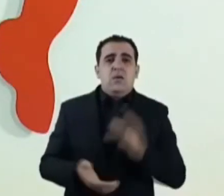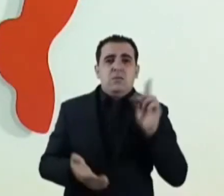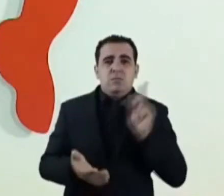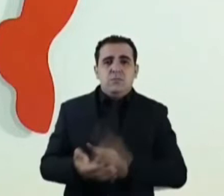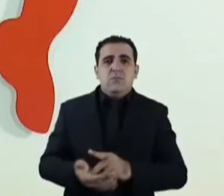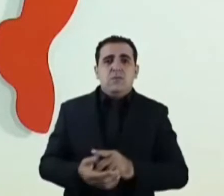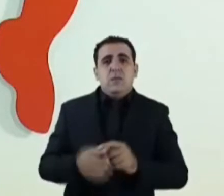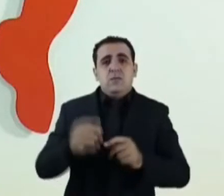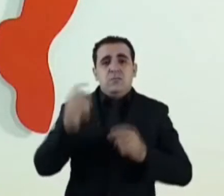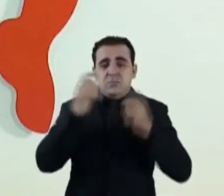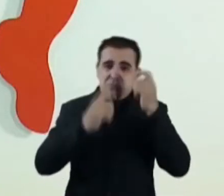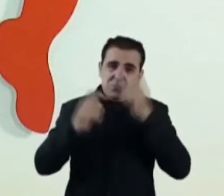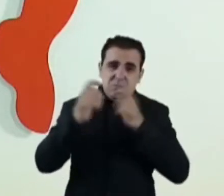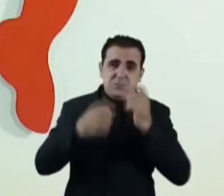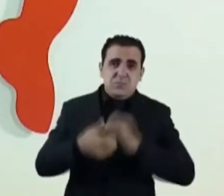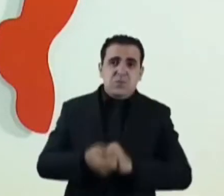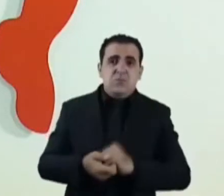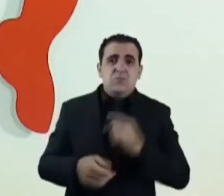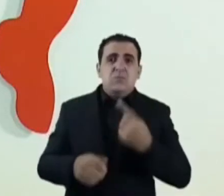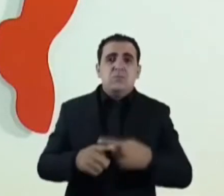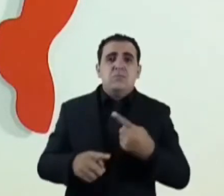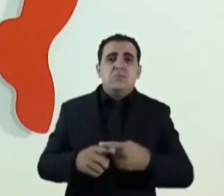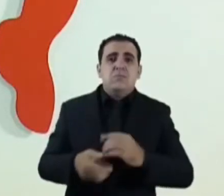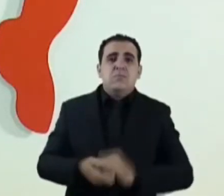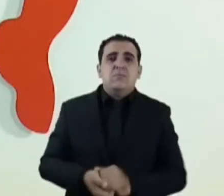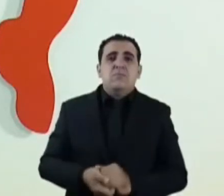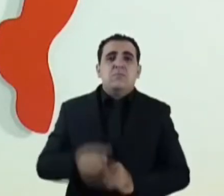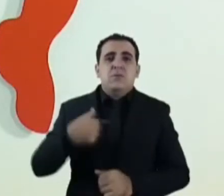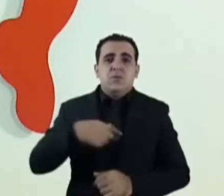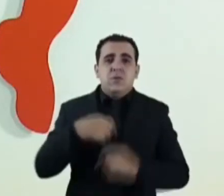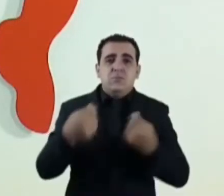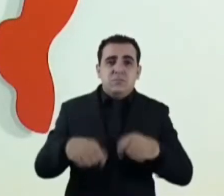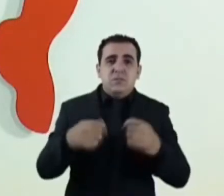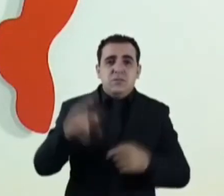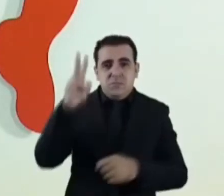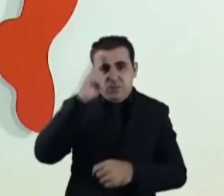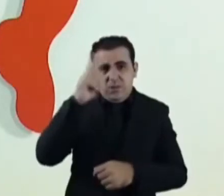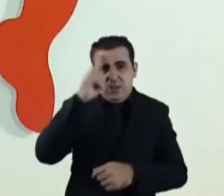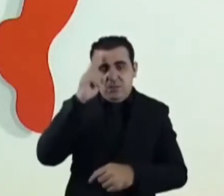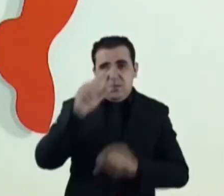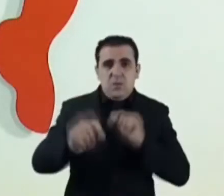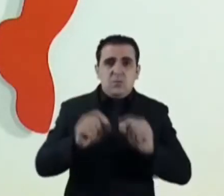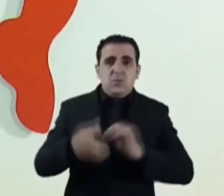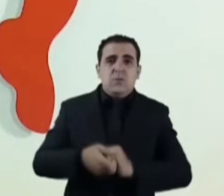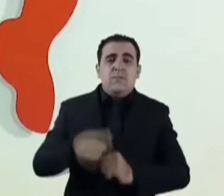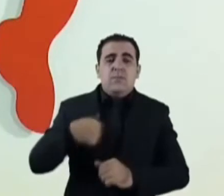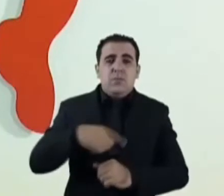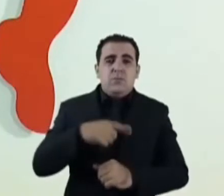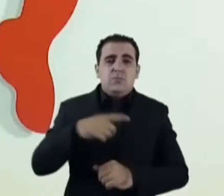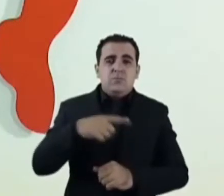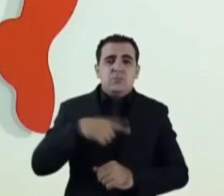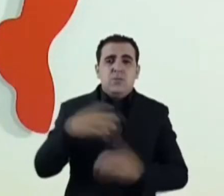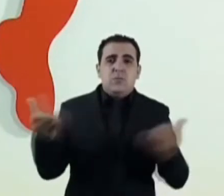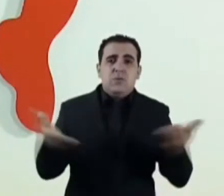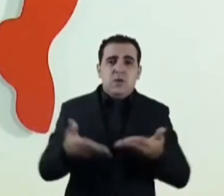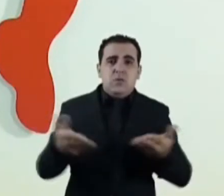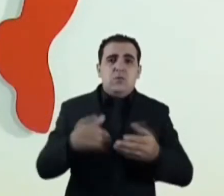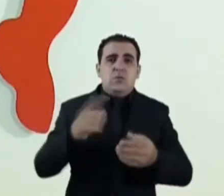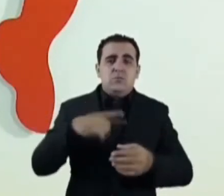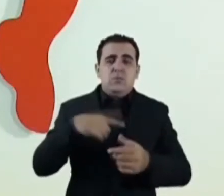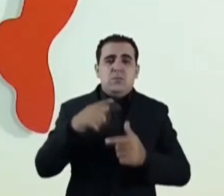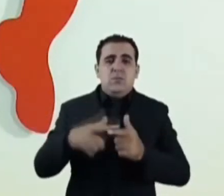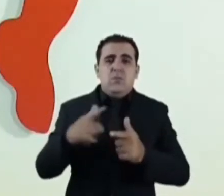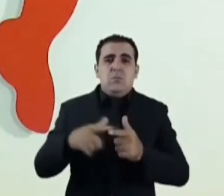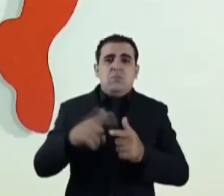nos preocupa porque precisamos lembrar nós temos a dimensão sanitária da